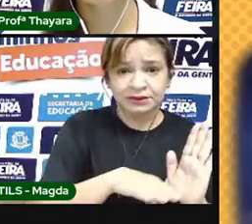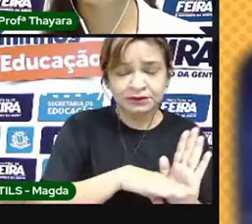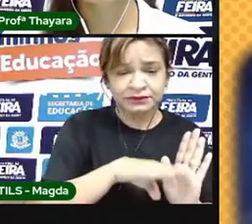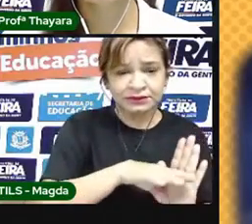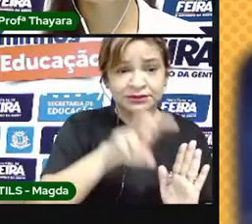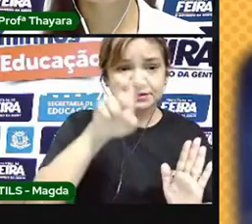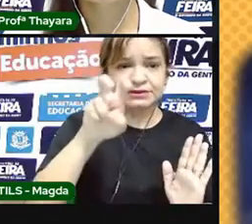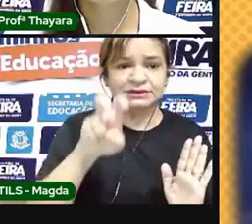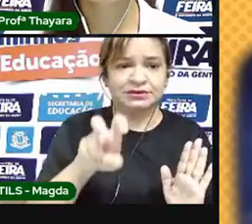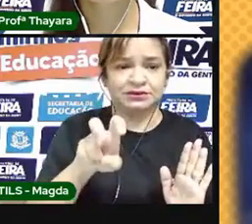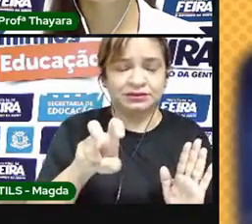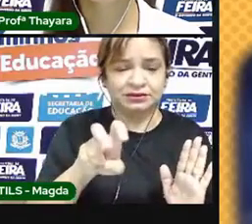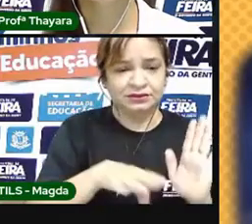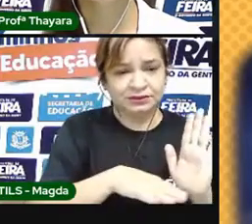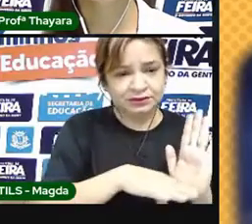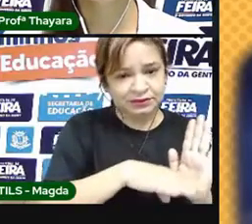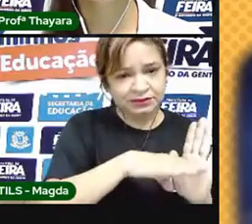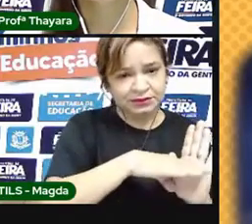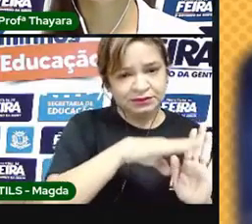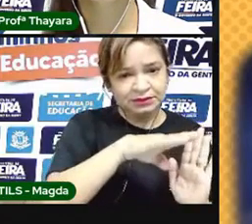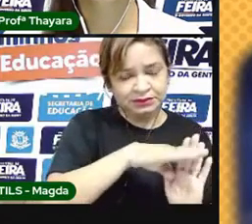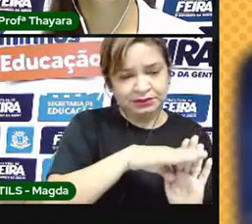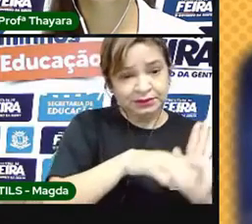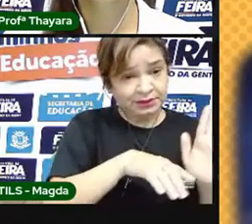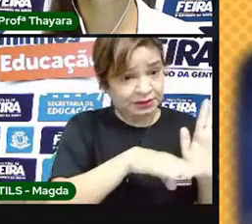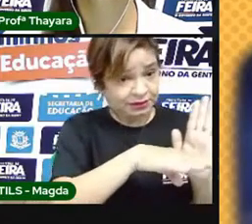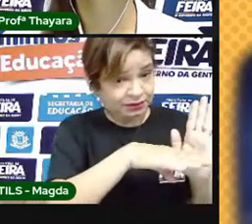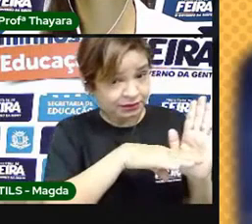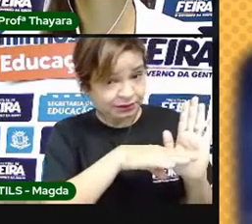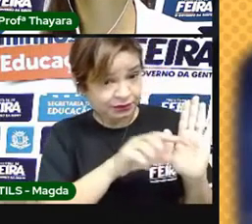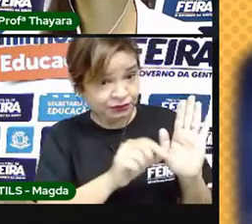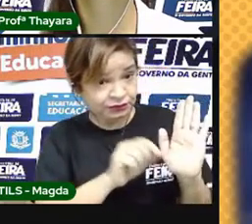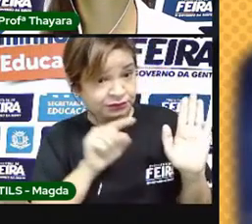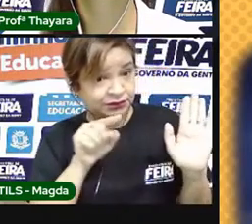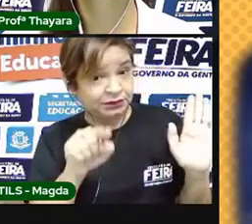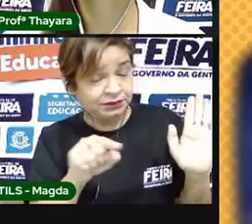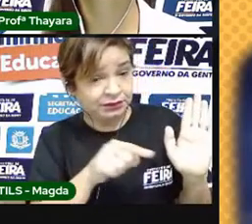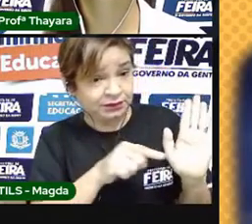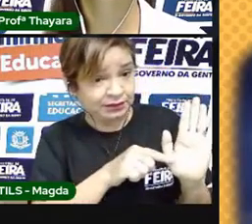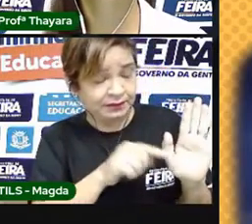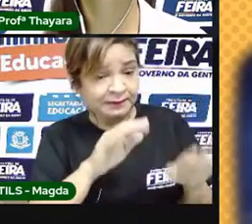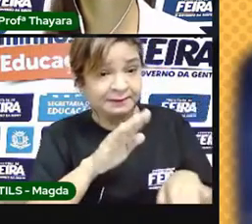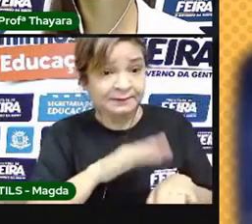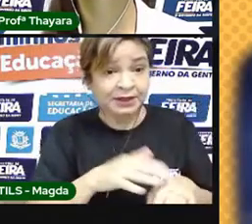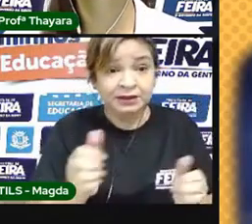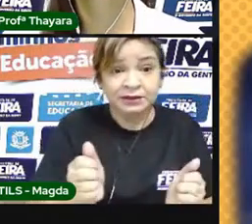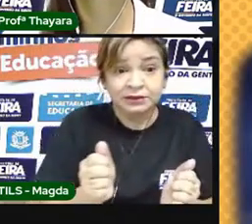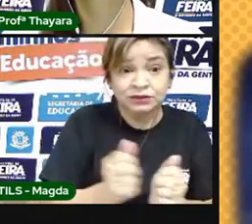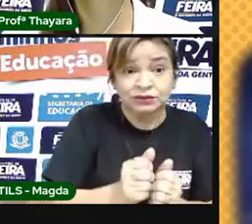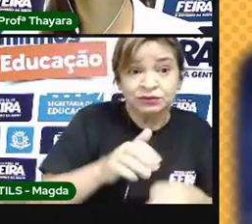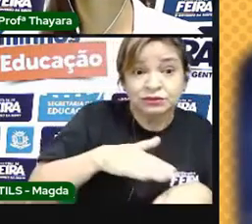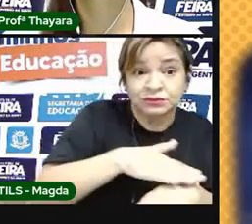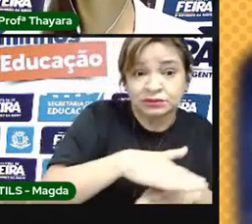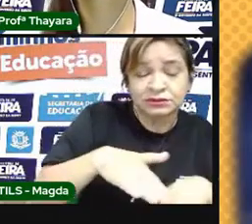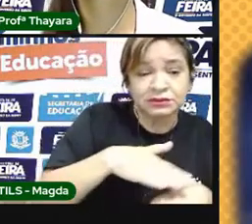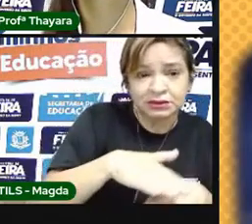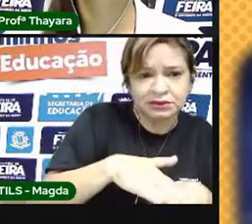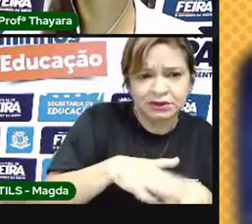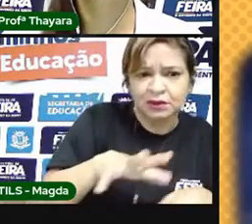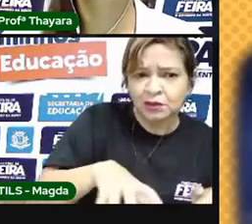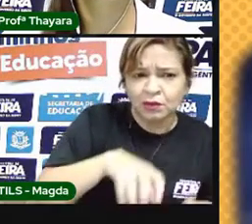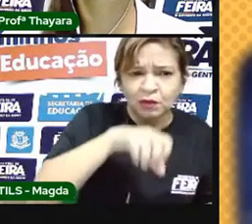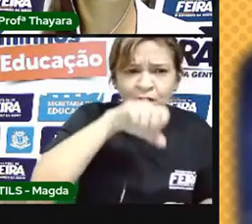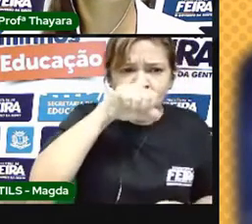camadas. A troposfera é a camada mais próxima do solo. É basicamente o ar que